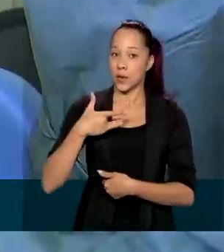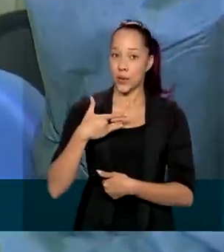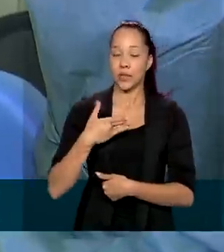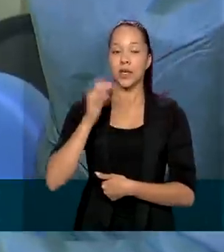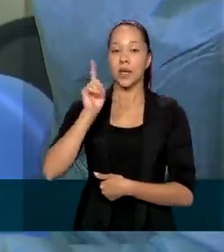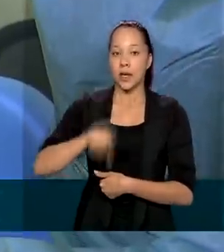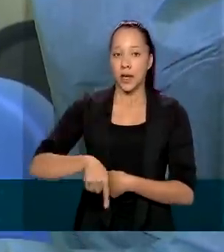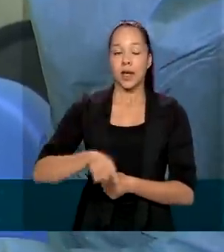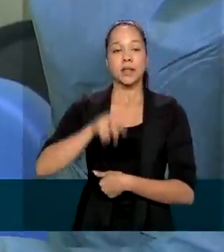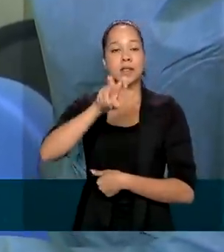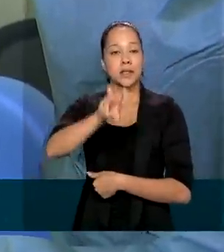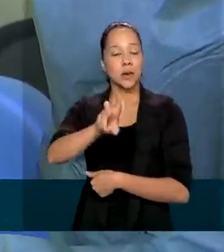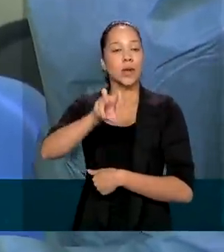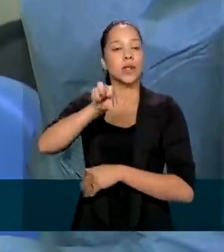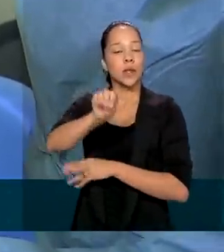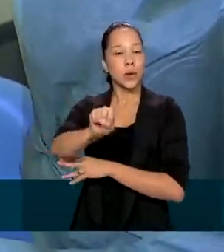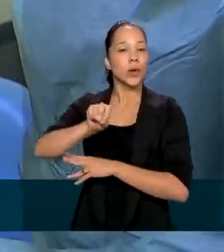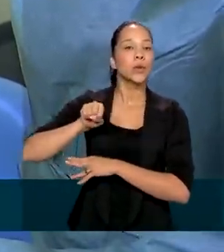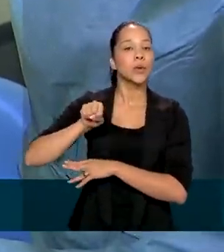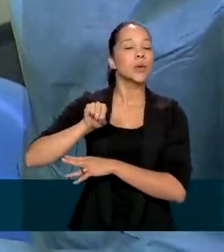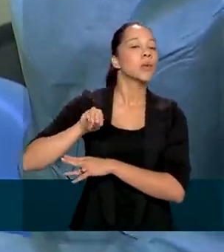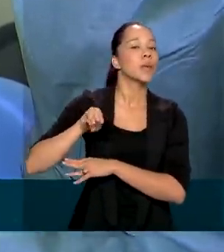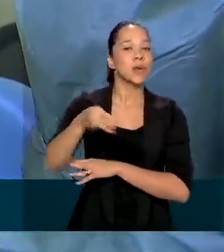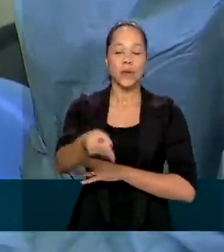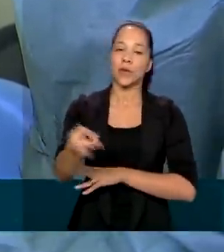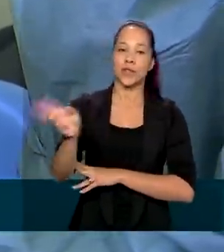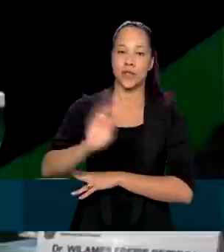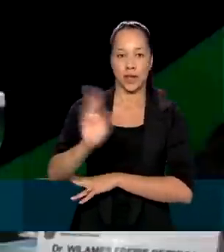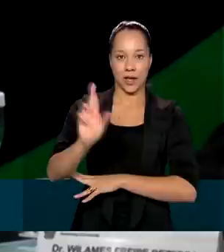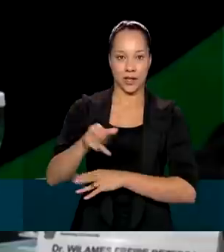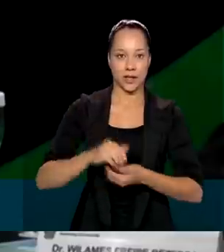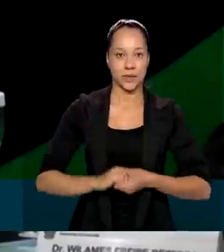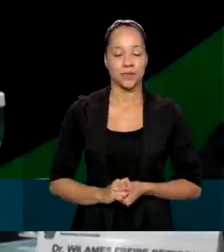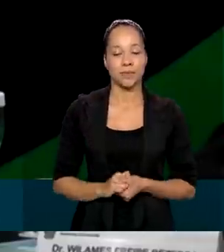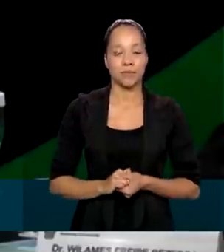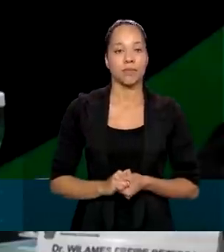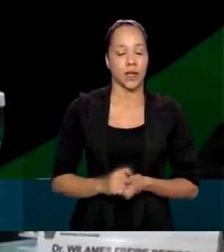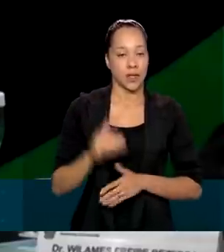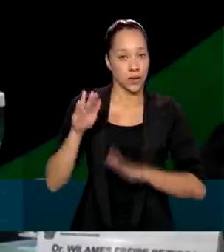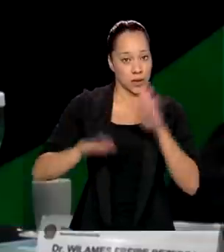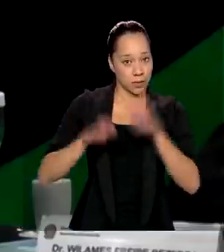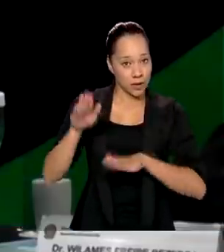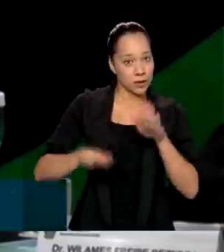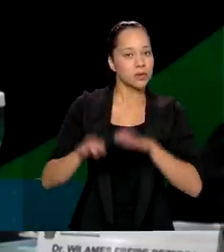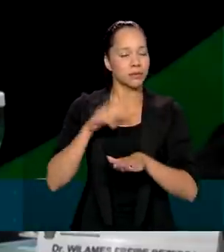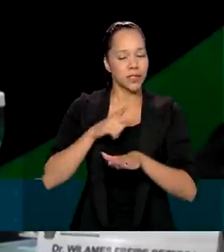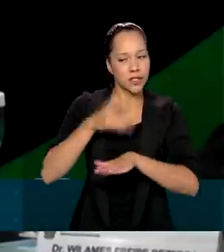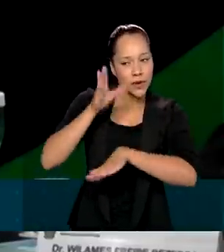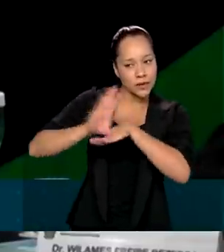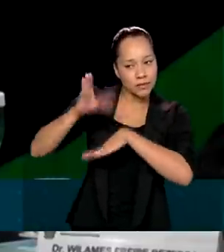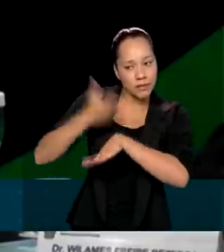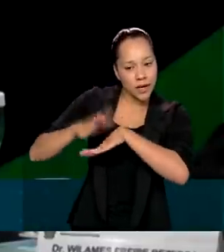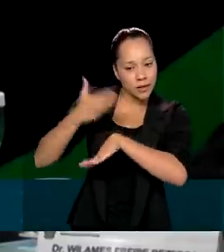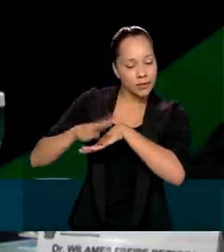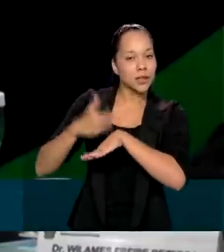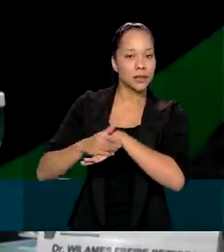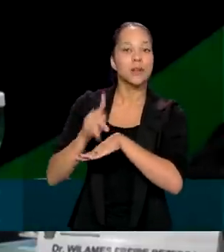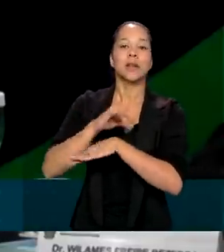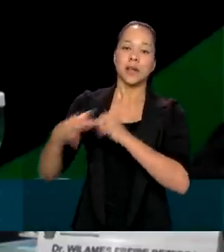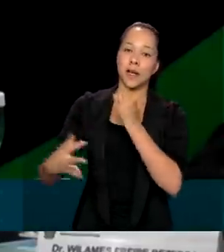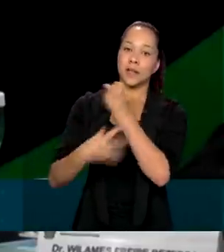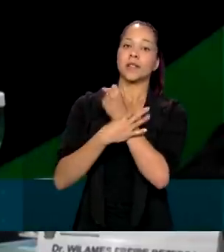será de 58 milhões de reais. Na medida em que nós capacitamos, nós garantimos a